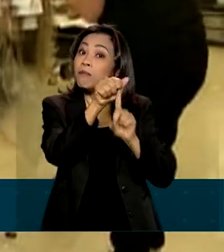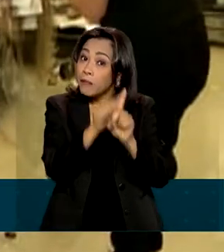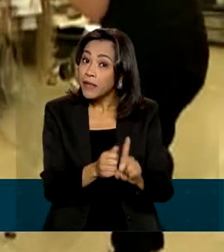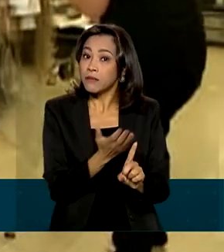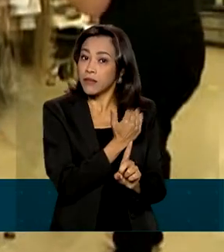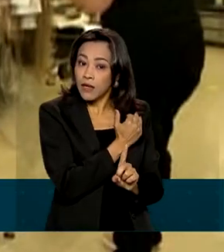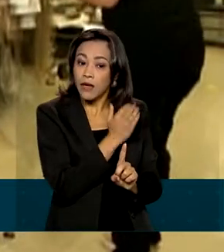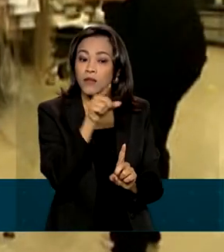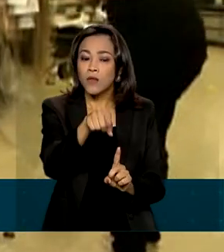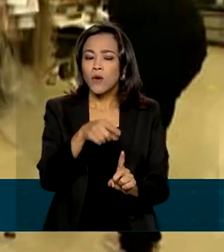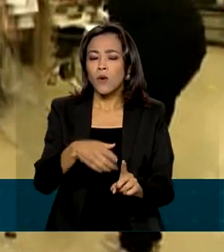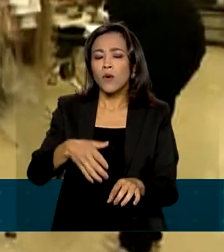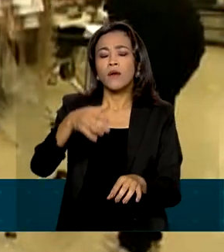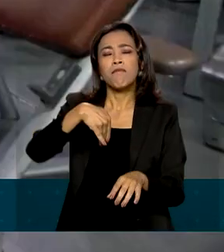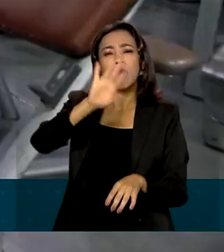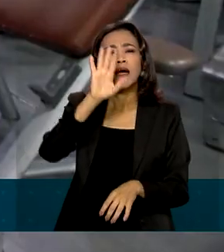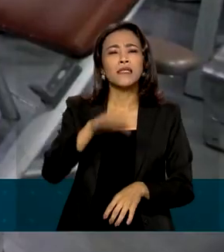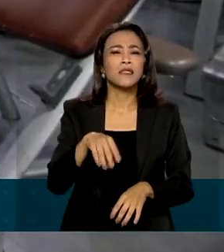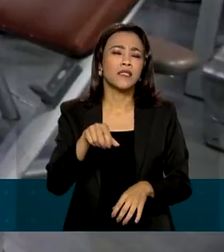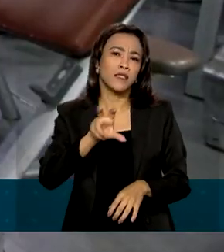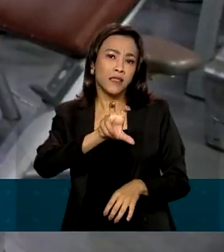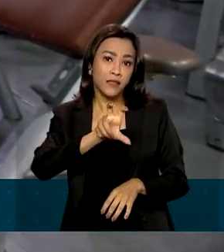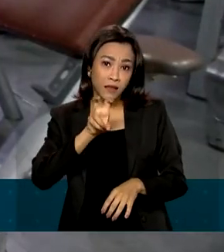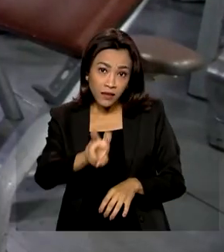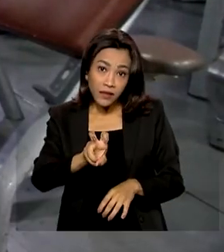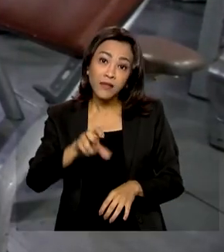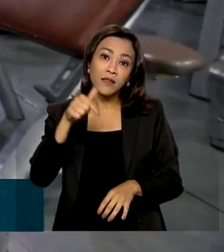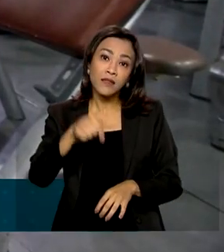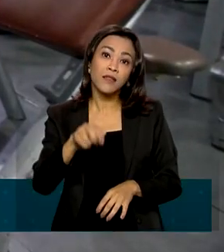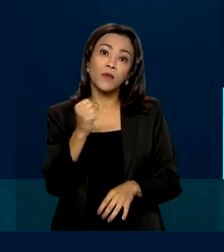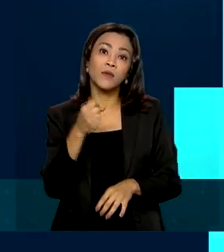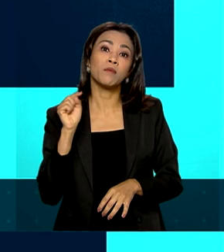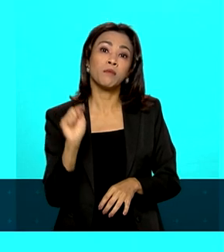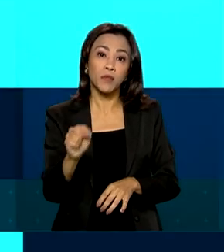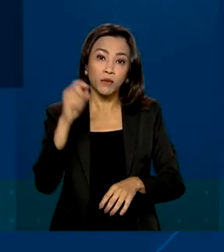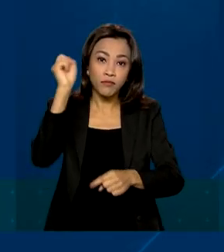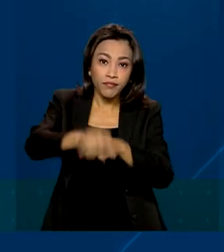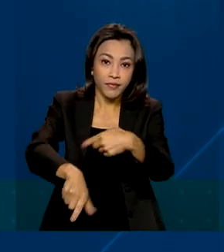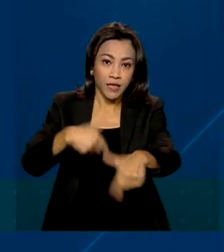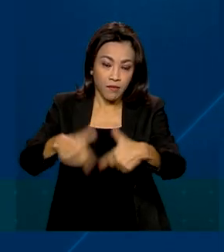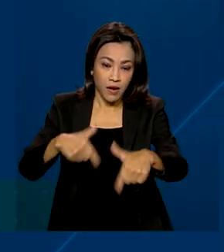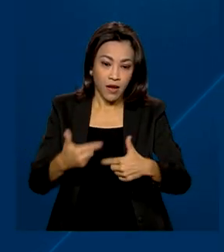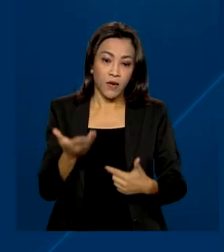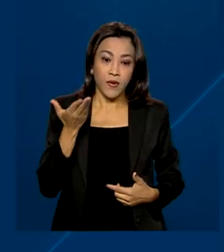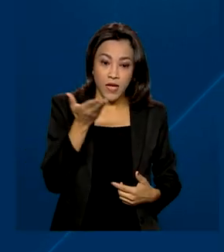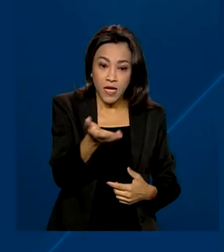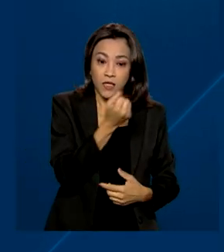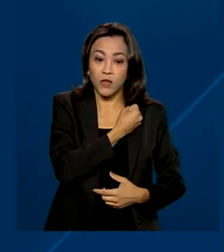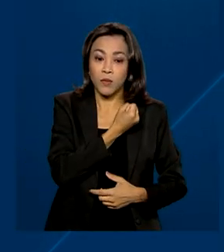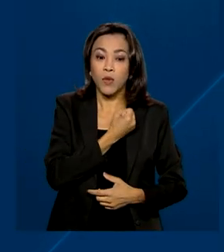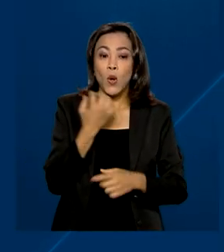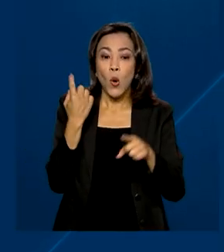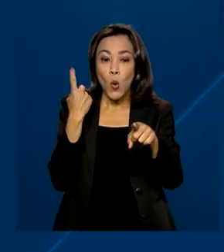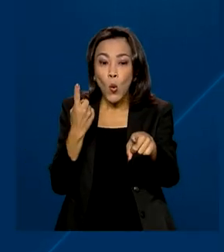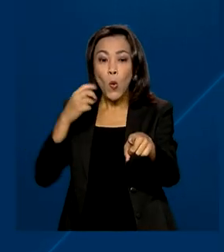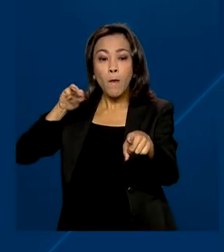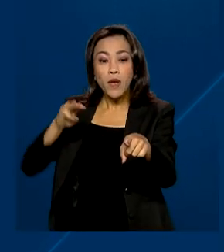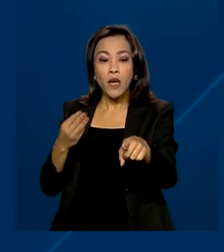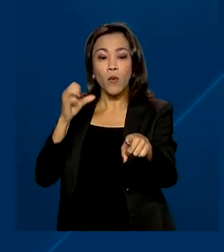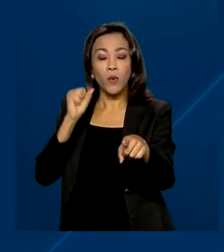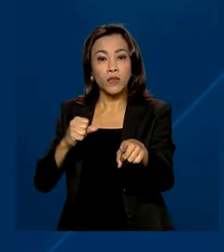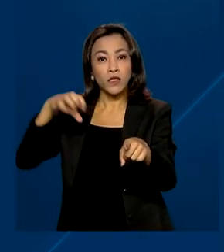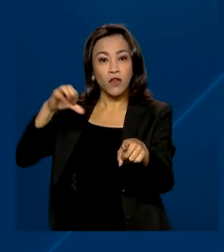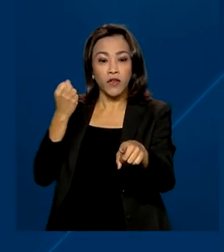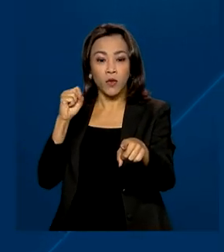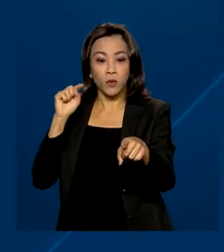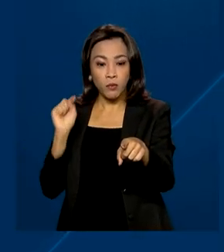278 mil novos empregos com carteira assinada. O número é a diferença entre 1 milhão 898 mil